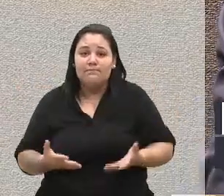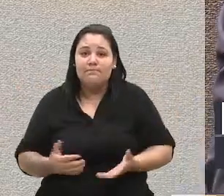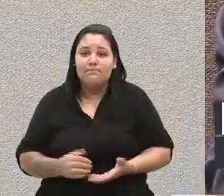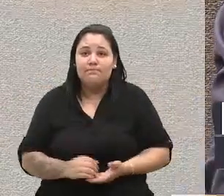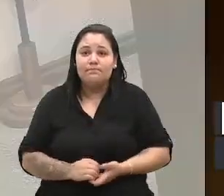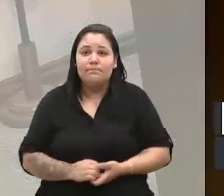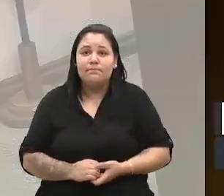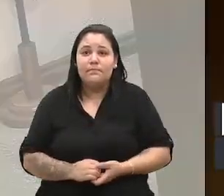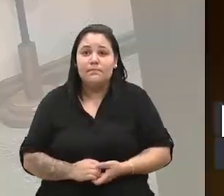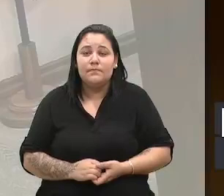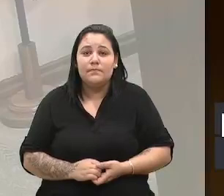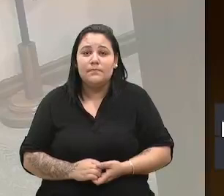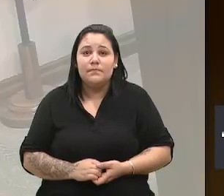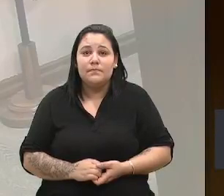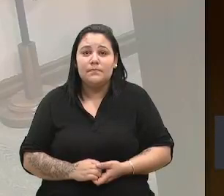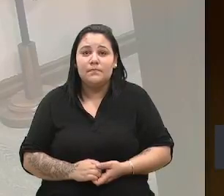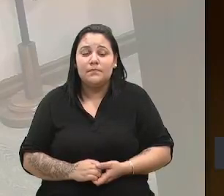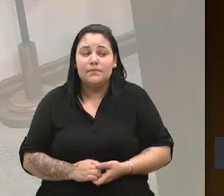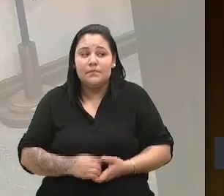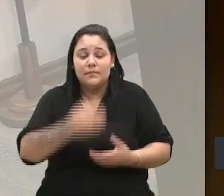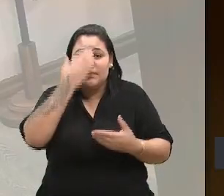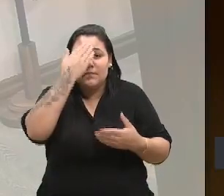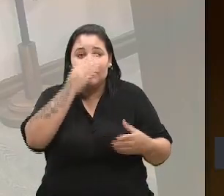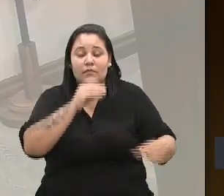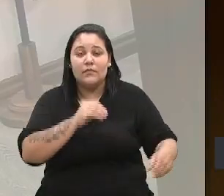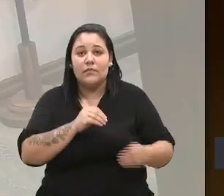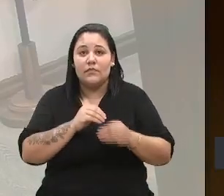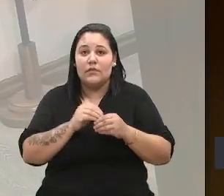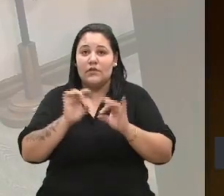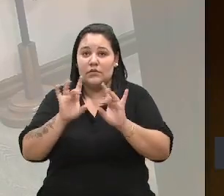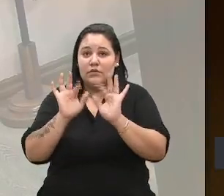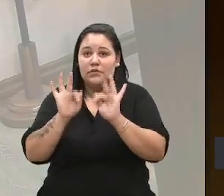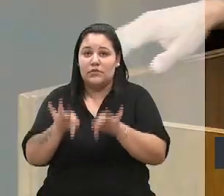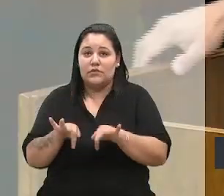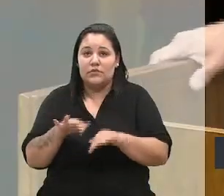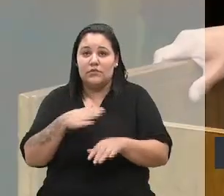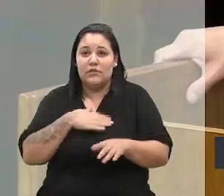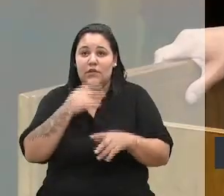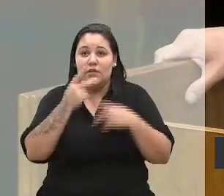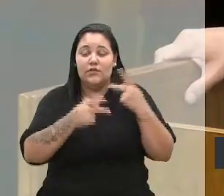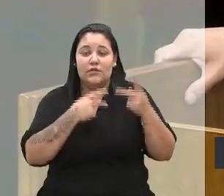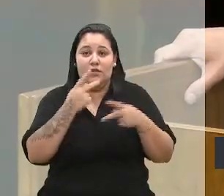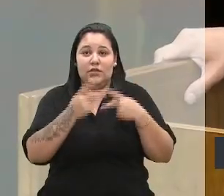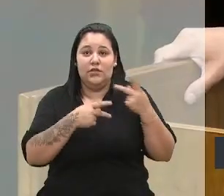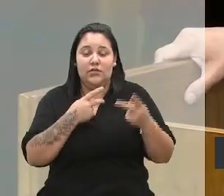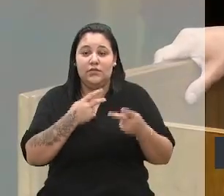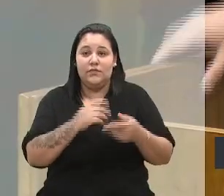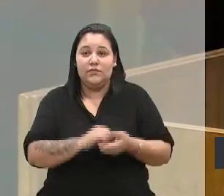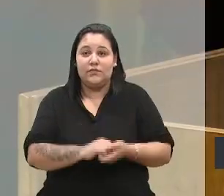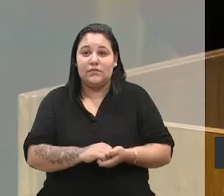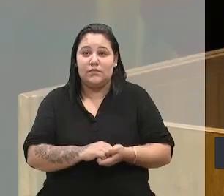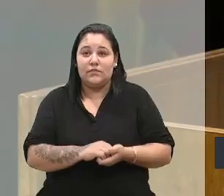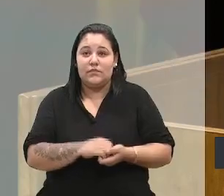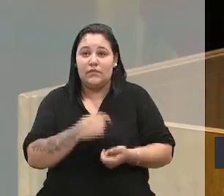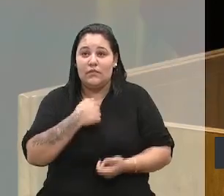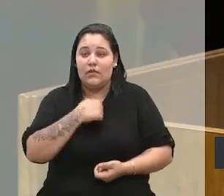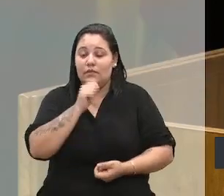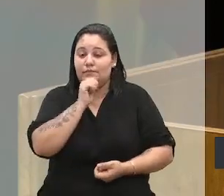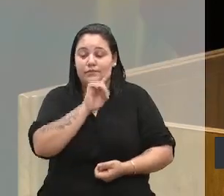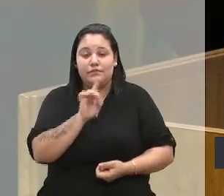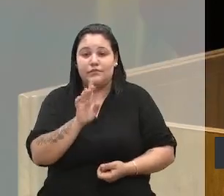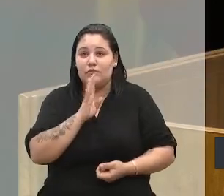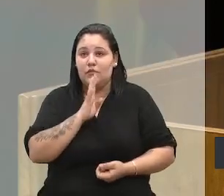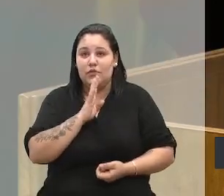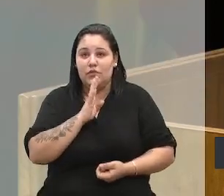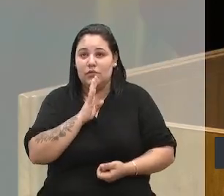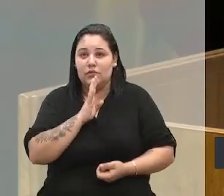Agradeço vossas considerações, colega vereador. Só concluindo a minha fala, é de fato, eu não conheço ainda a rede de esgoto, flutuou